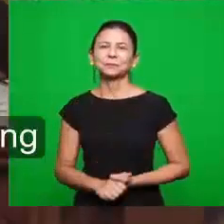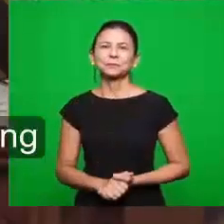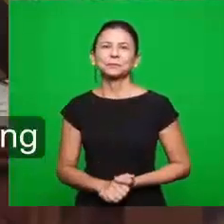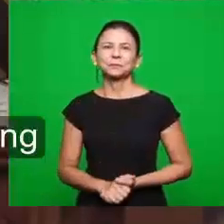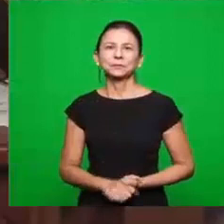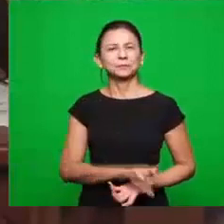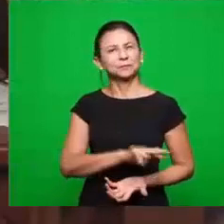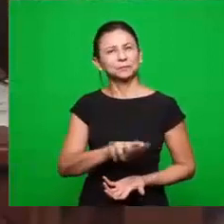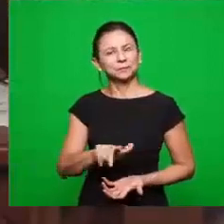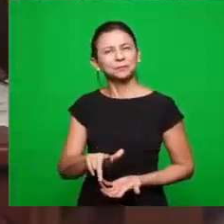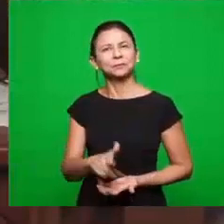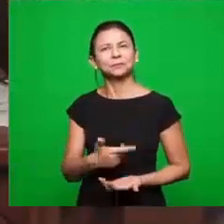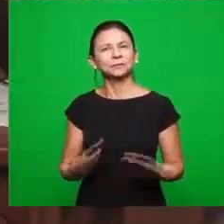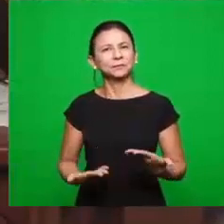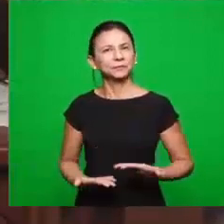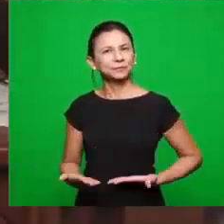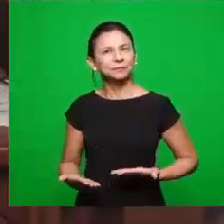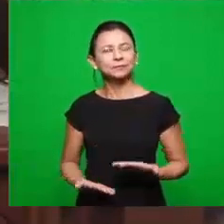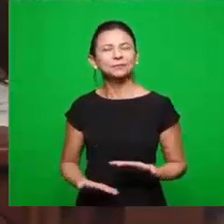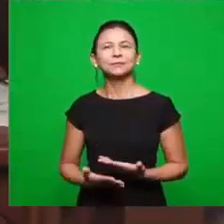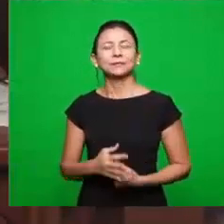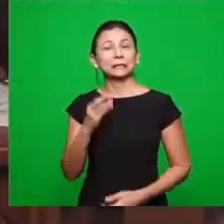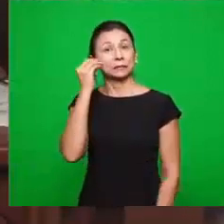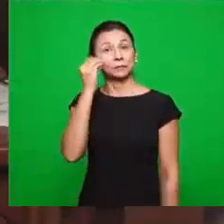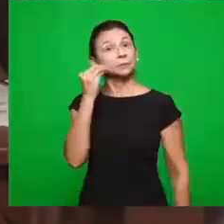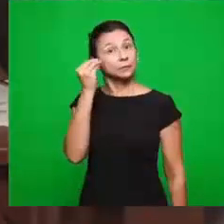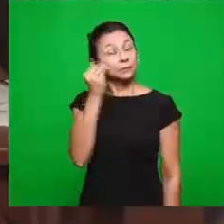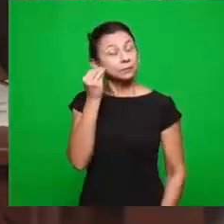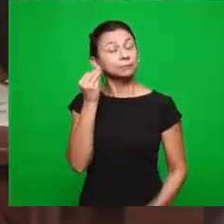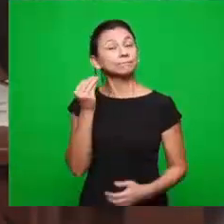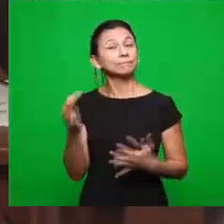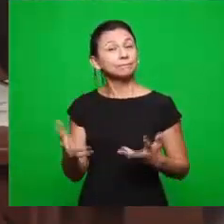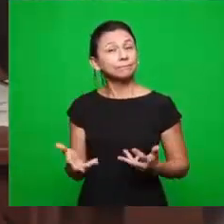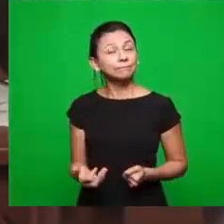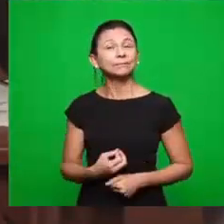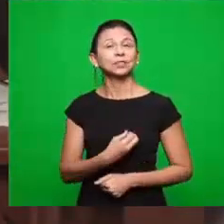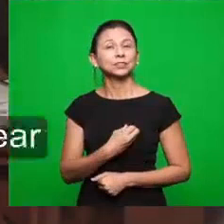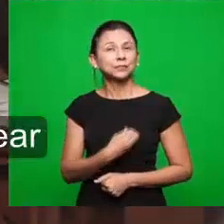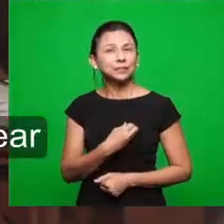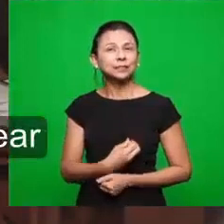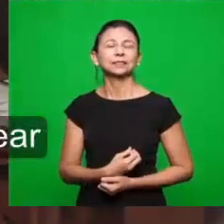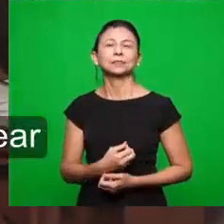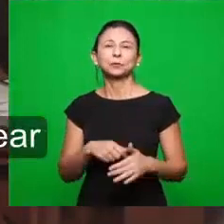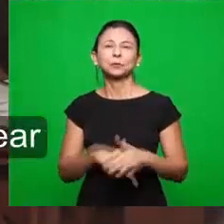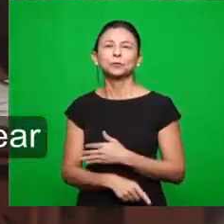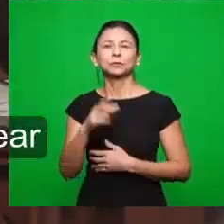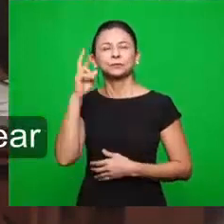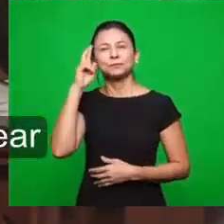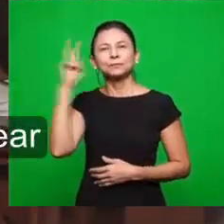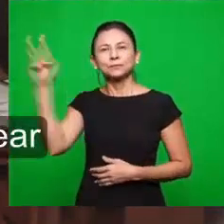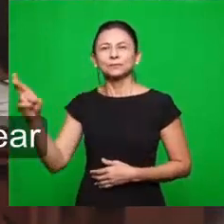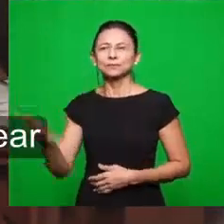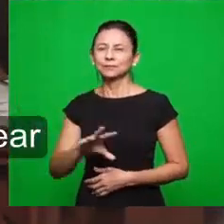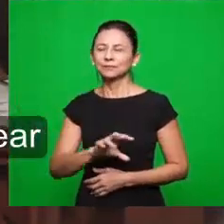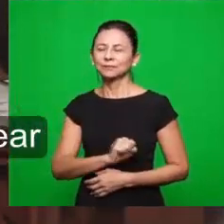em longa experiência de vida viveu, naturalmente, esse amado irmão.